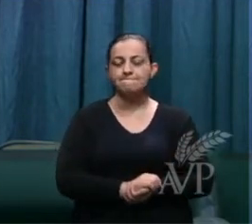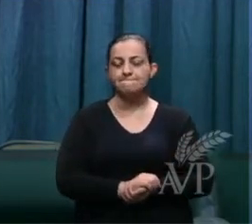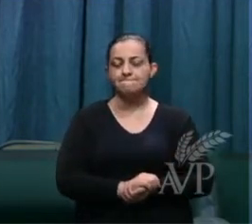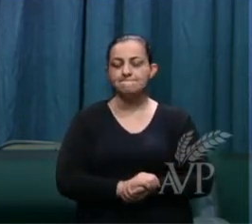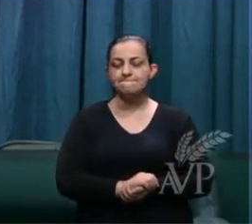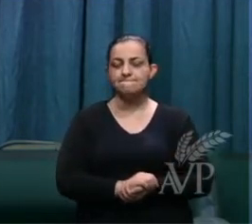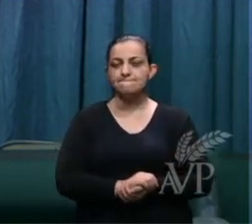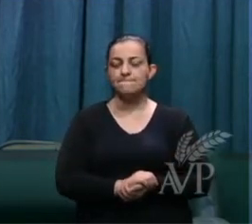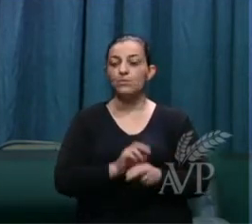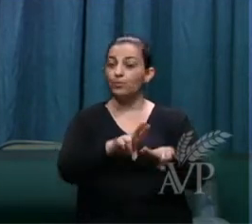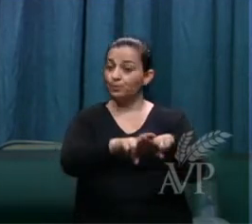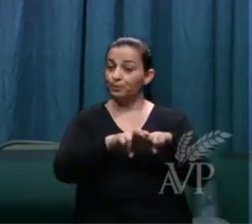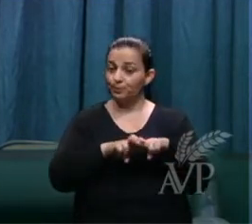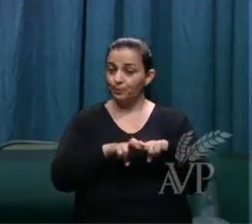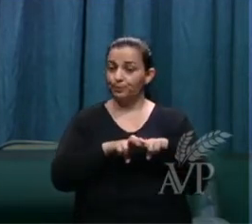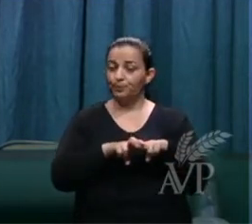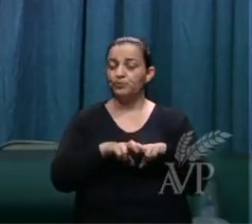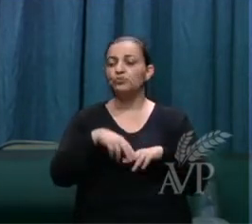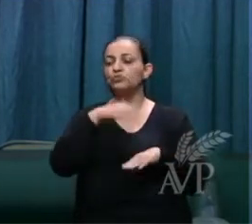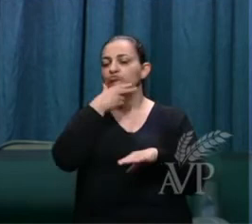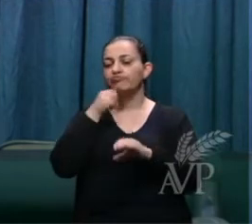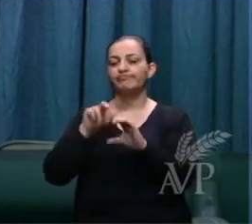Por isso, irmãos,